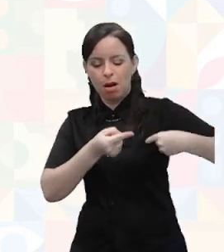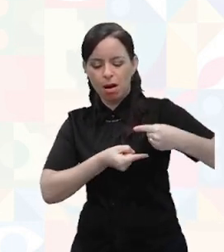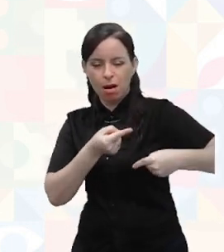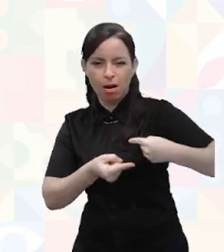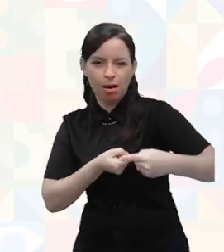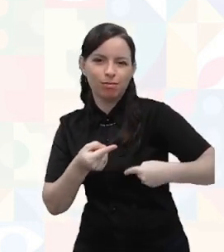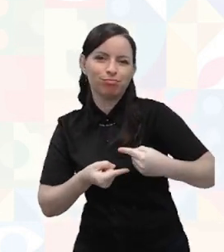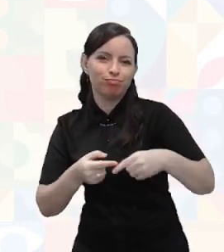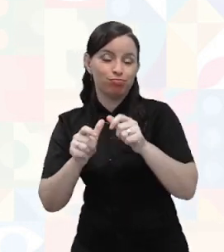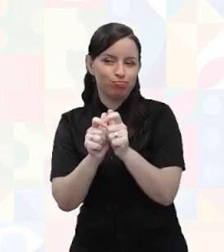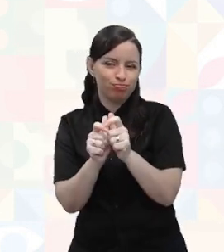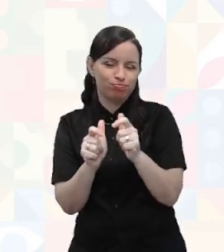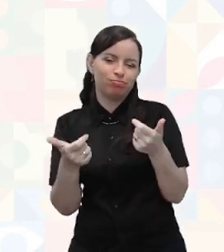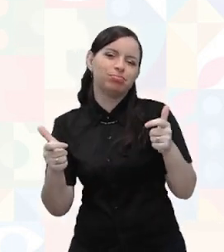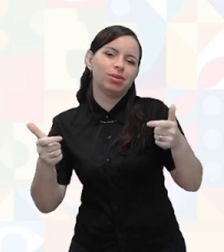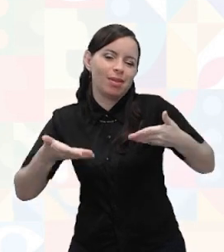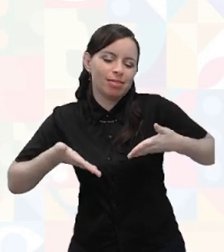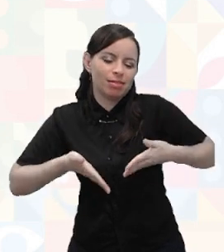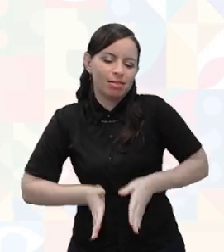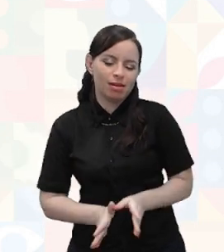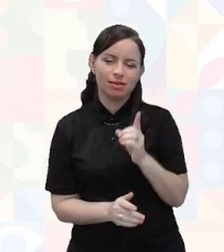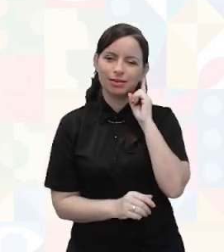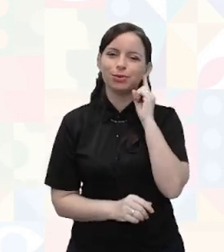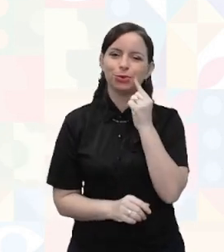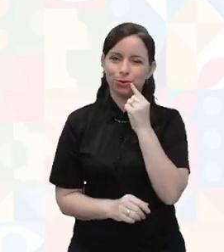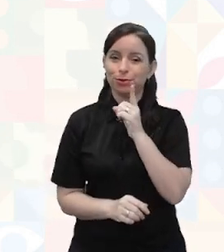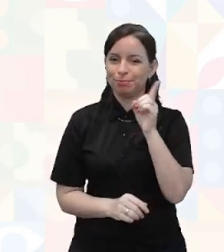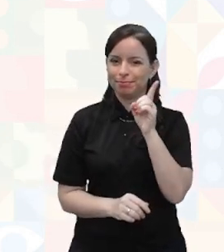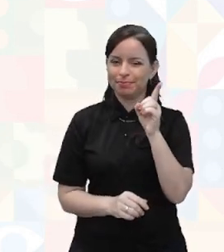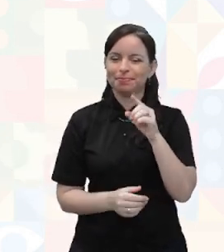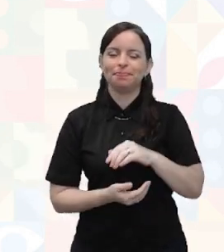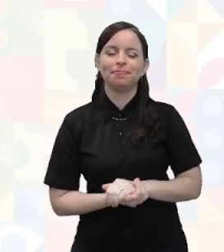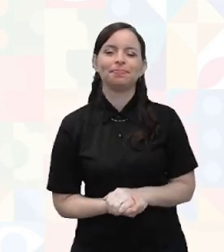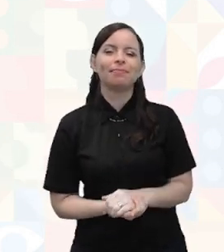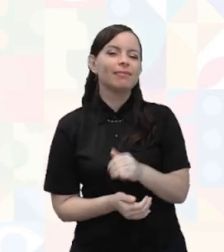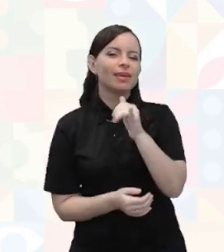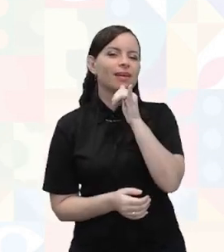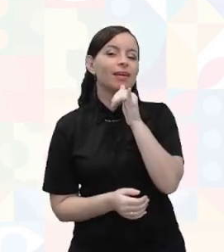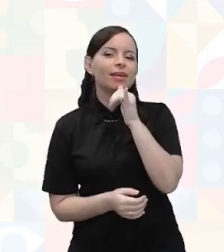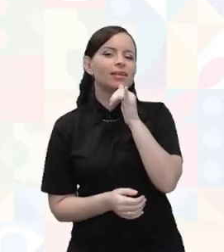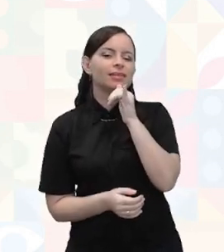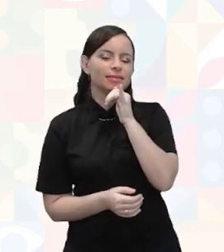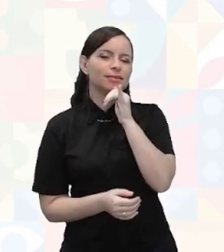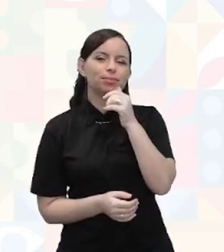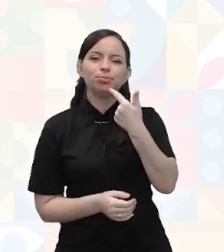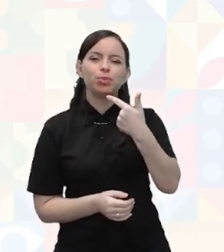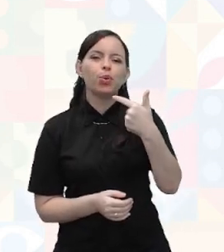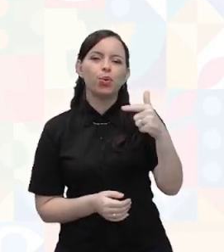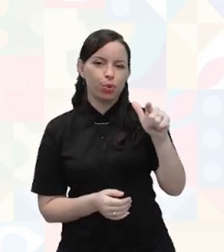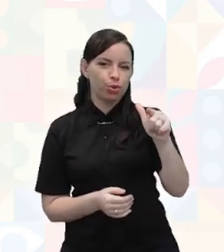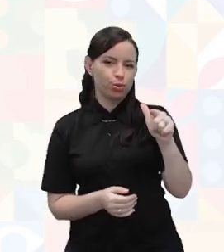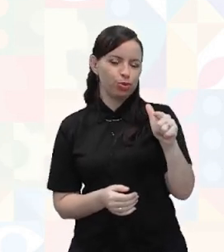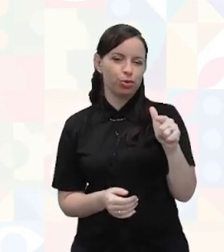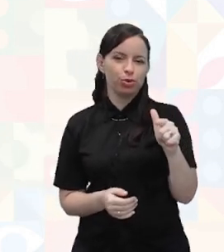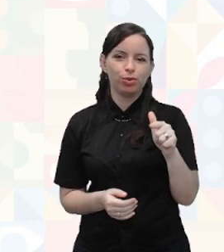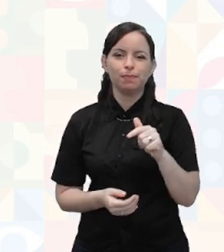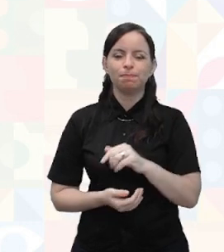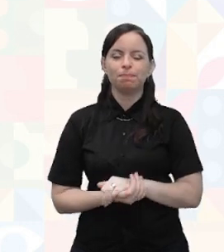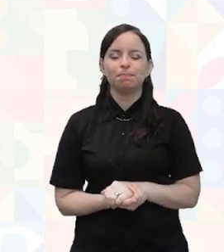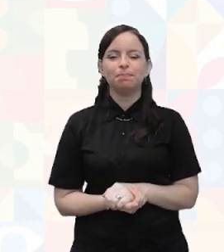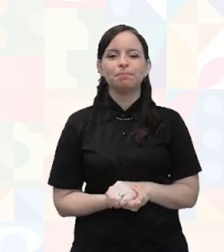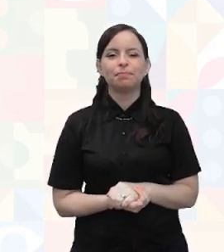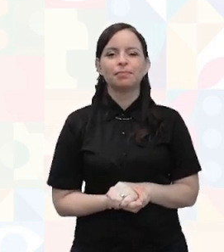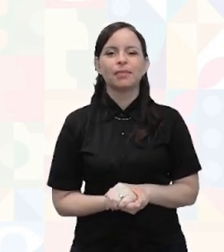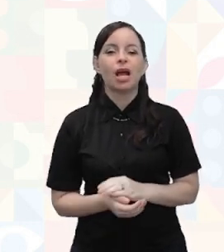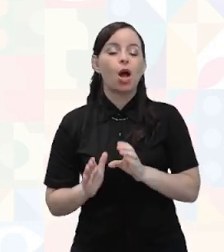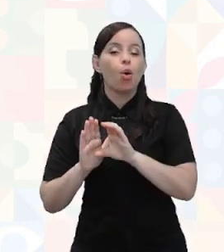tomando grandes proporções. E aí eu queria citar um exemplo bem interessante para você, que remonta um pouco sobre, remonta um pouco sobre esse